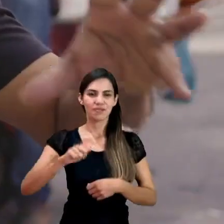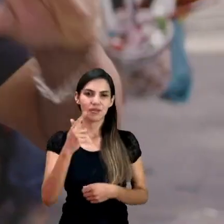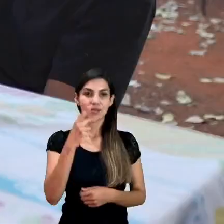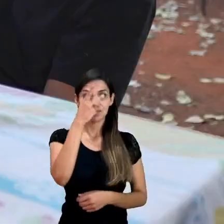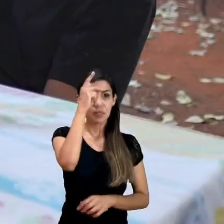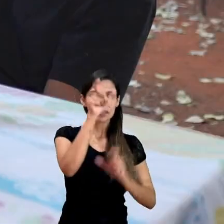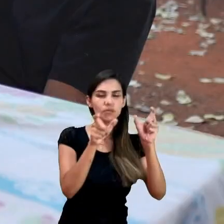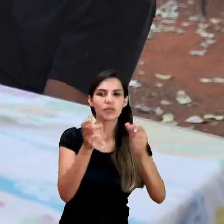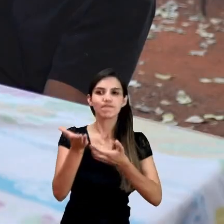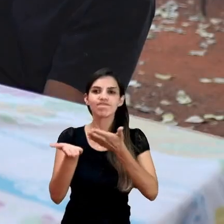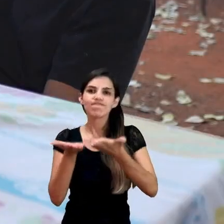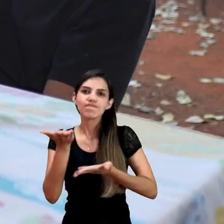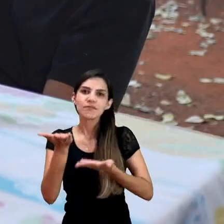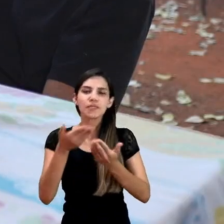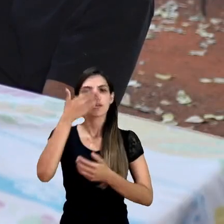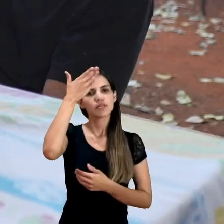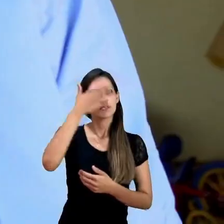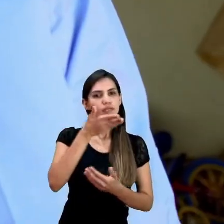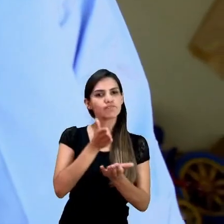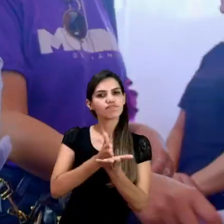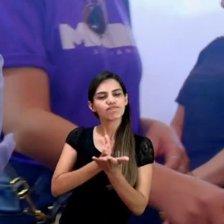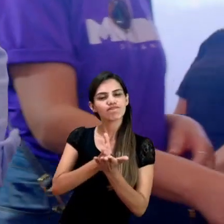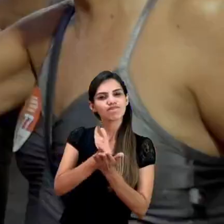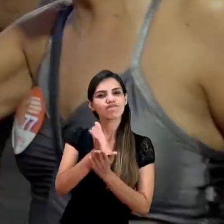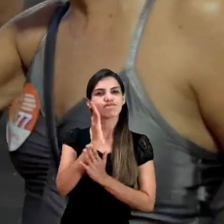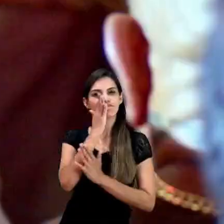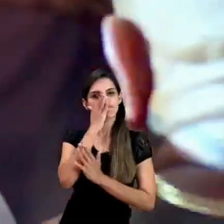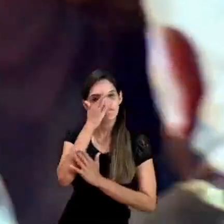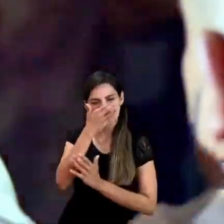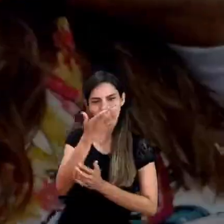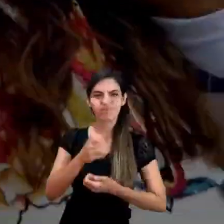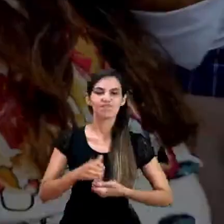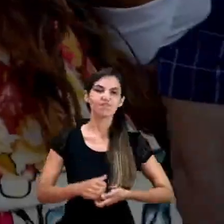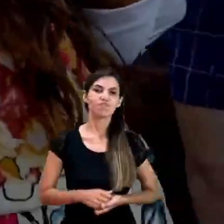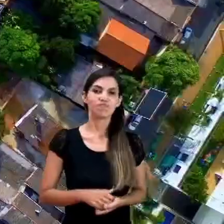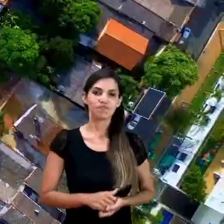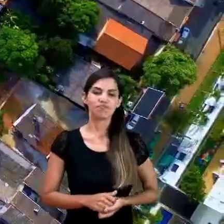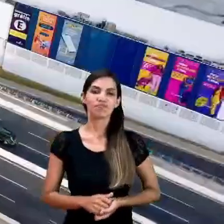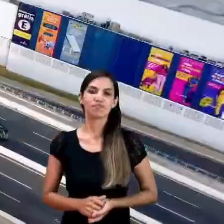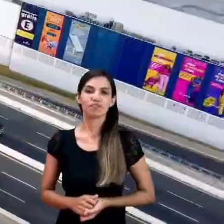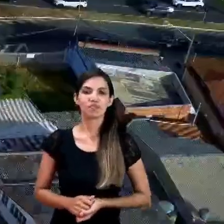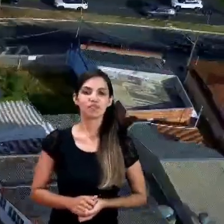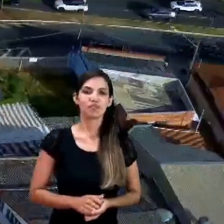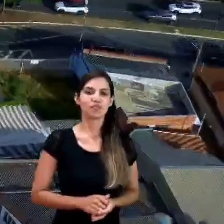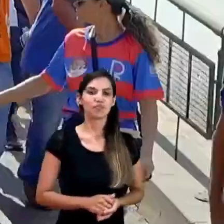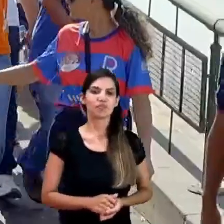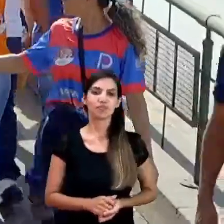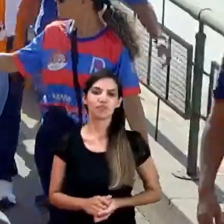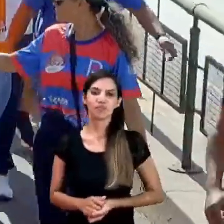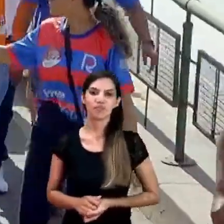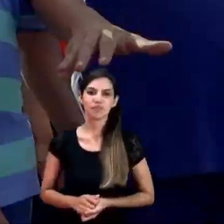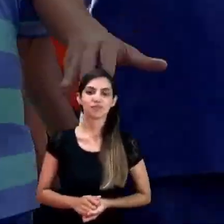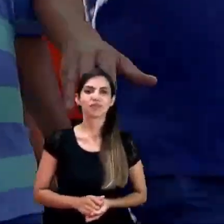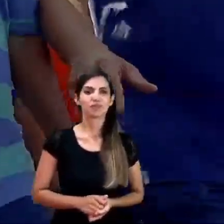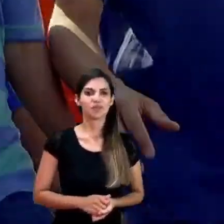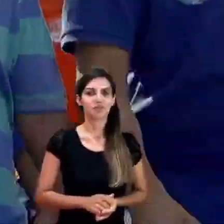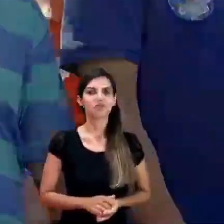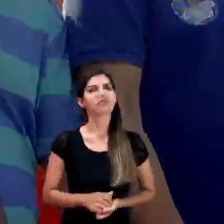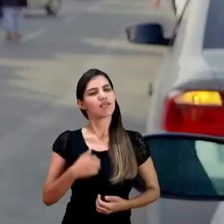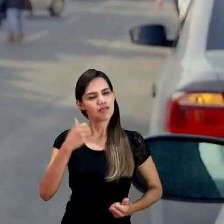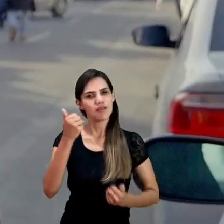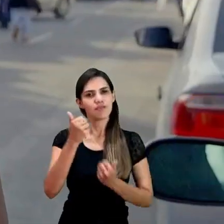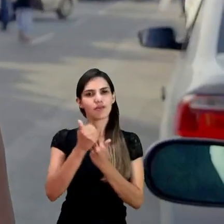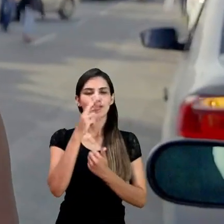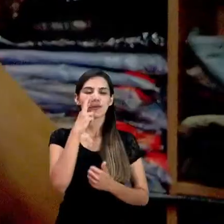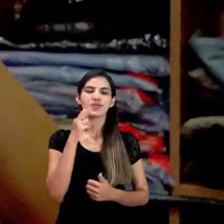o melhor pra Goiânia. É assim que nós tratamos as pessoas, né? Tratamos com respeito, com lealdade. Goiânia no rumo certo e com o Rogério eu vou.